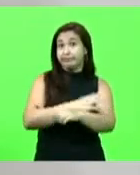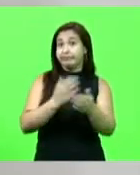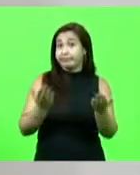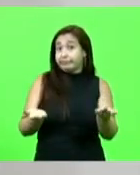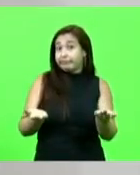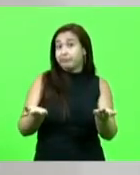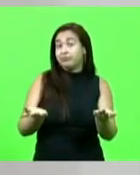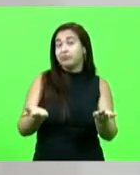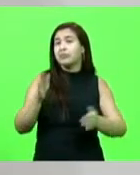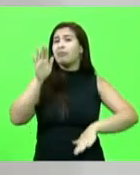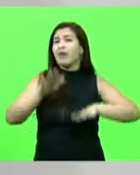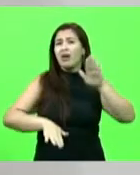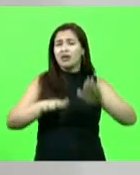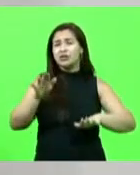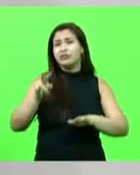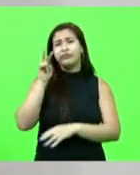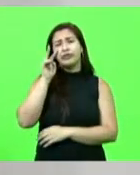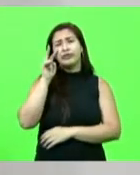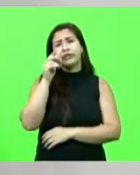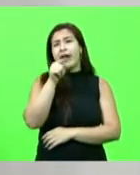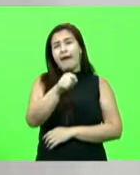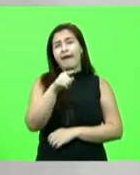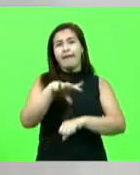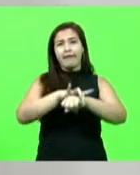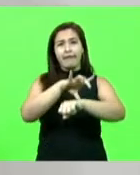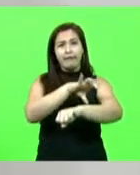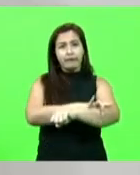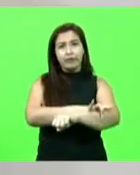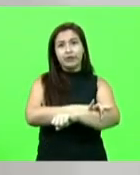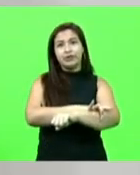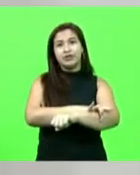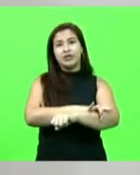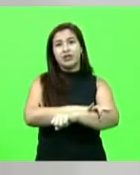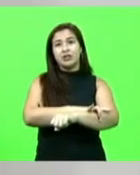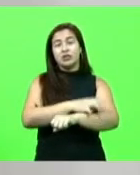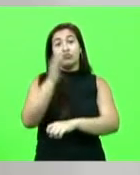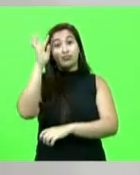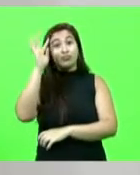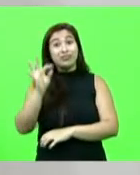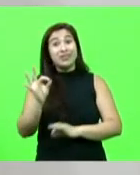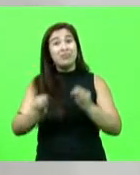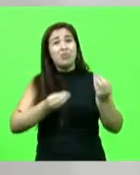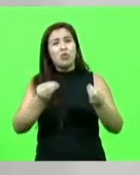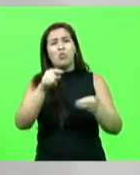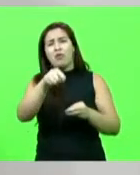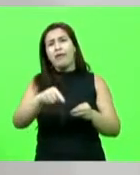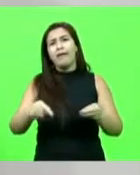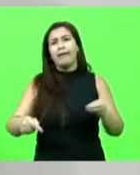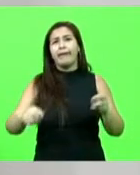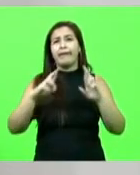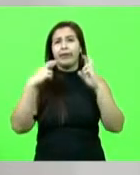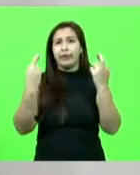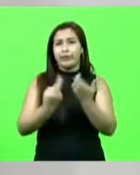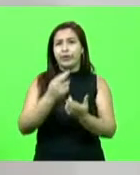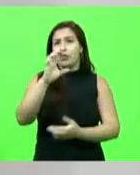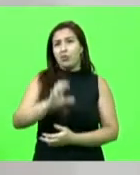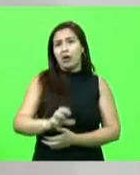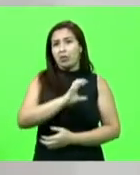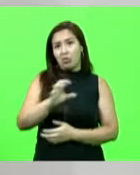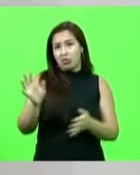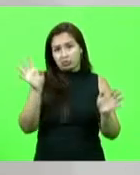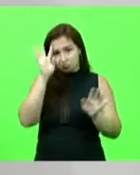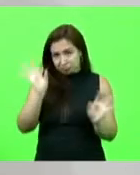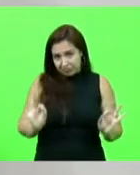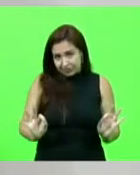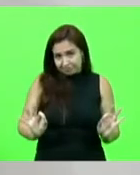vezes, para quem é evangélico, não se tem a dimensão do que é um culto ou uma missa para um católico. Diferentemente